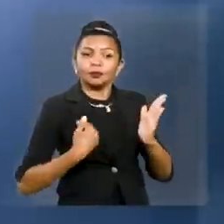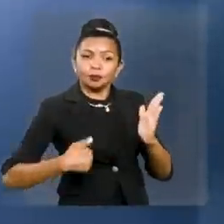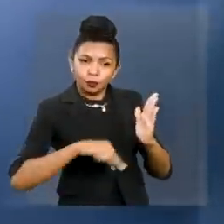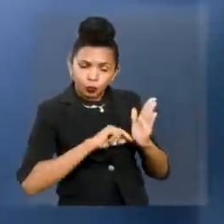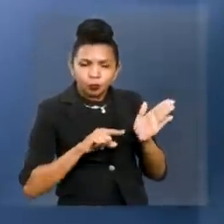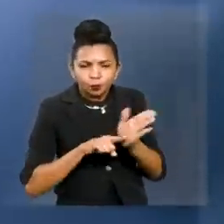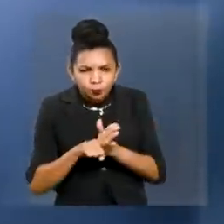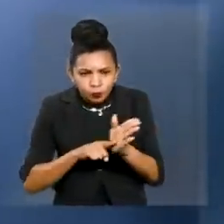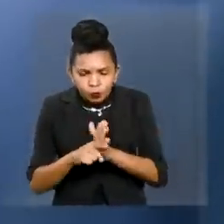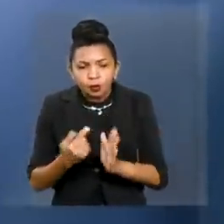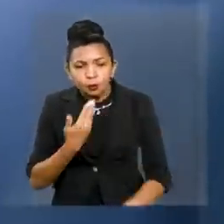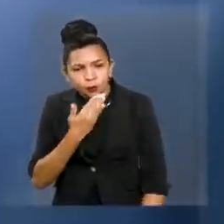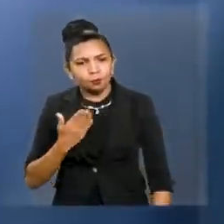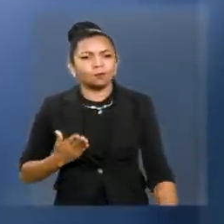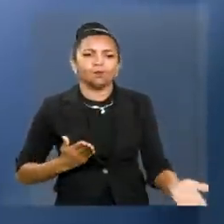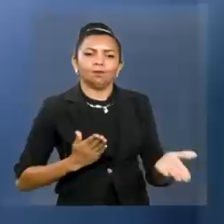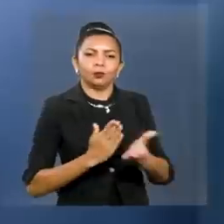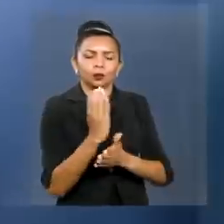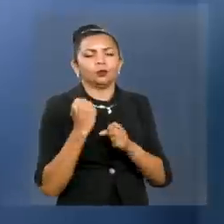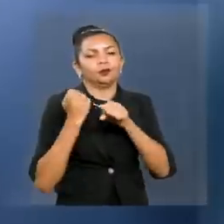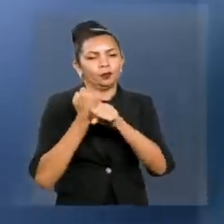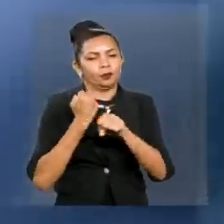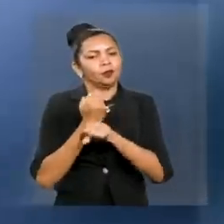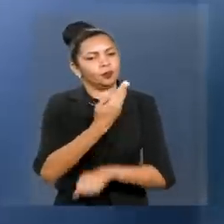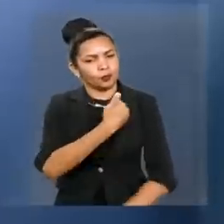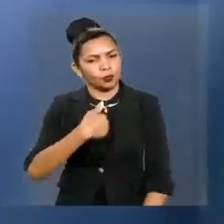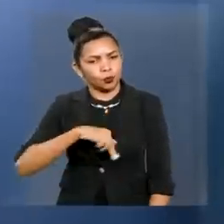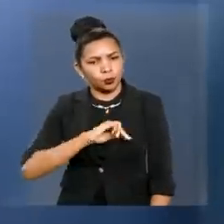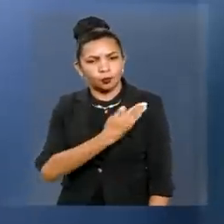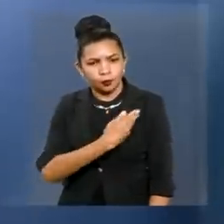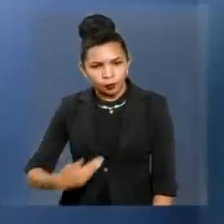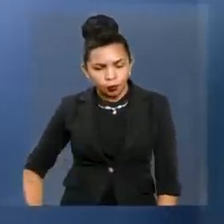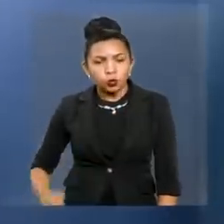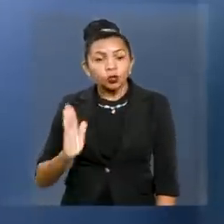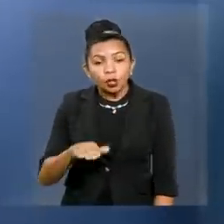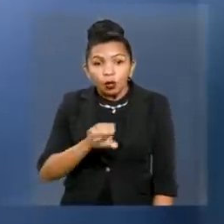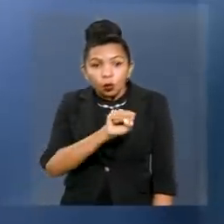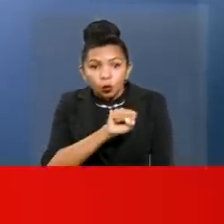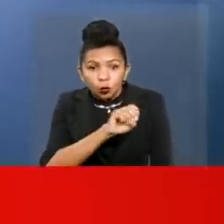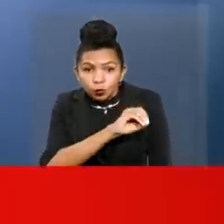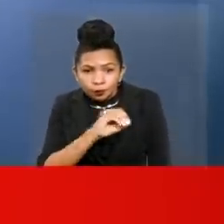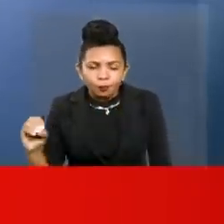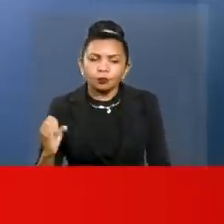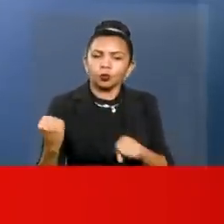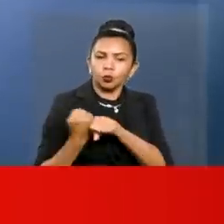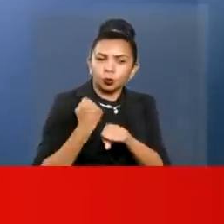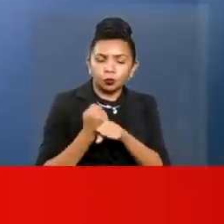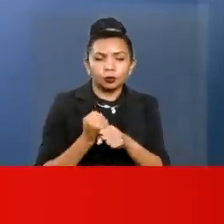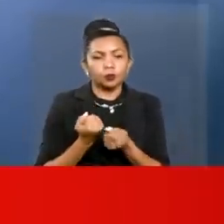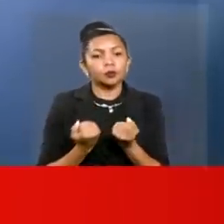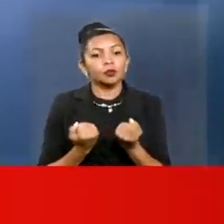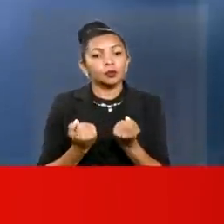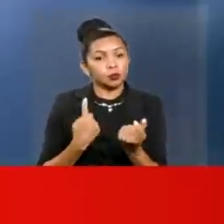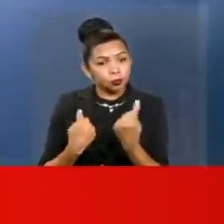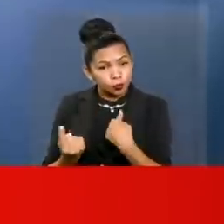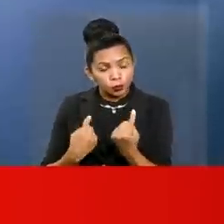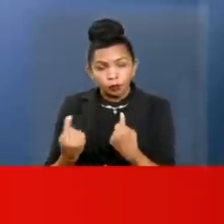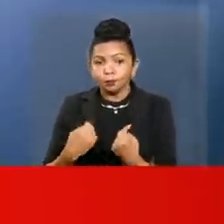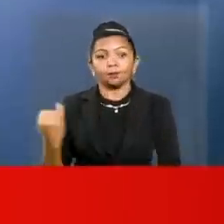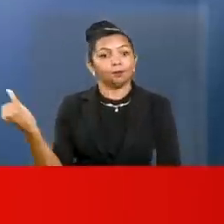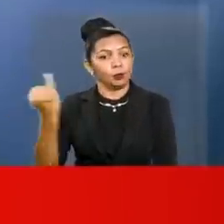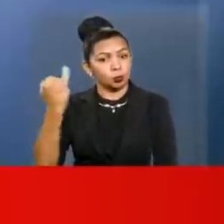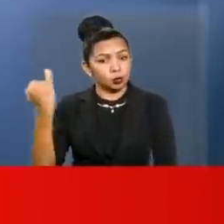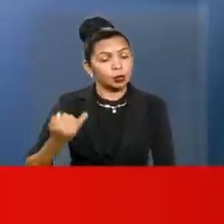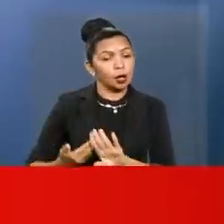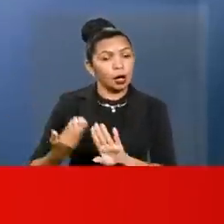planejado, licitado, executado no nosso governo. Só aí são 800 obras. Estradas importantes, prometidas há